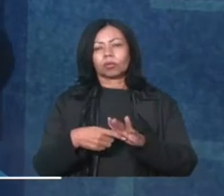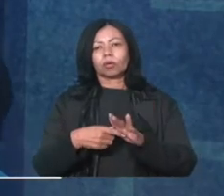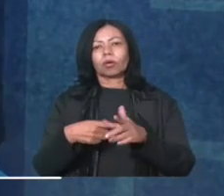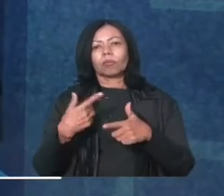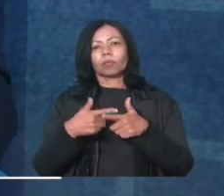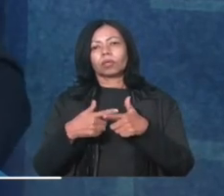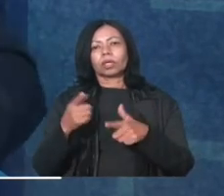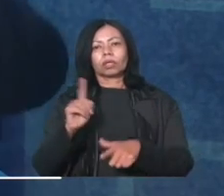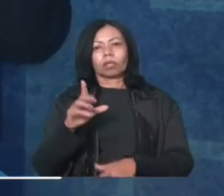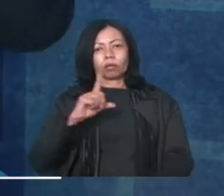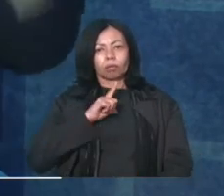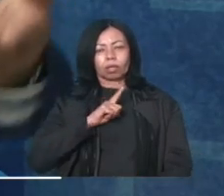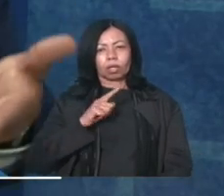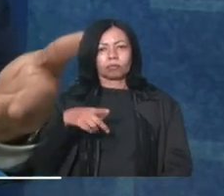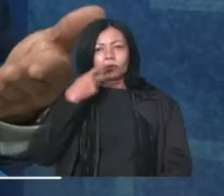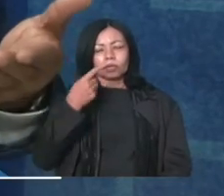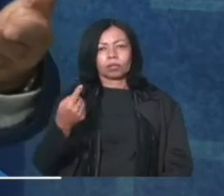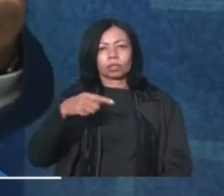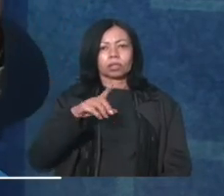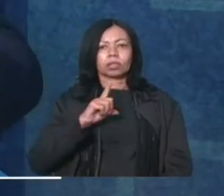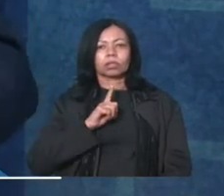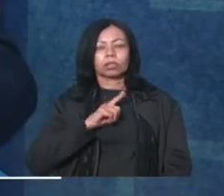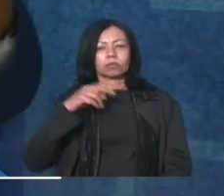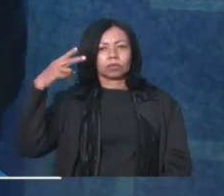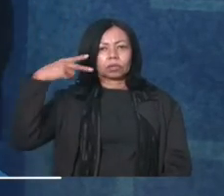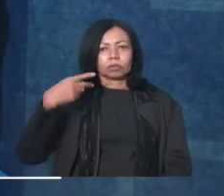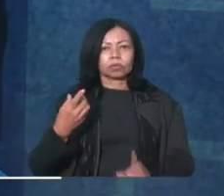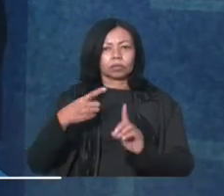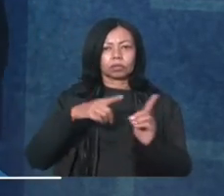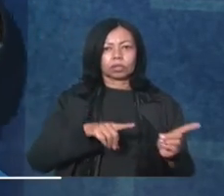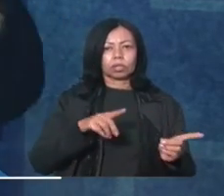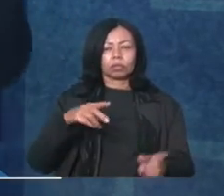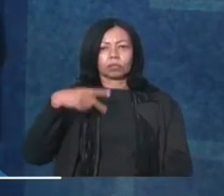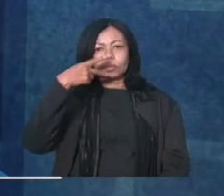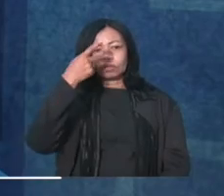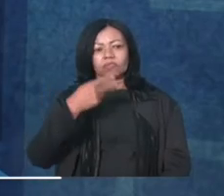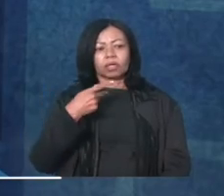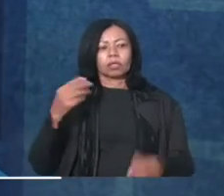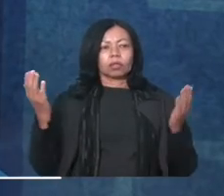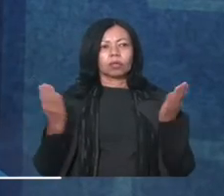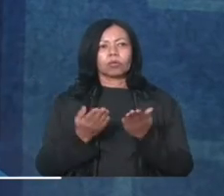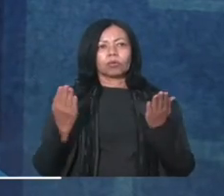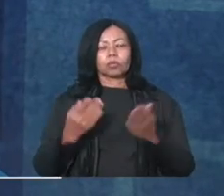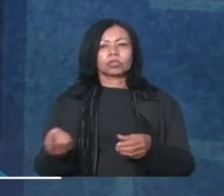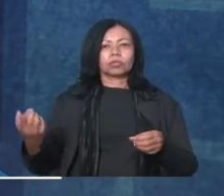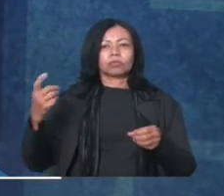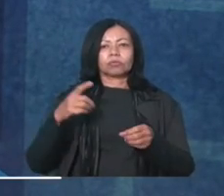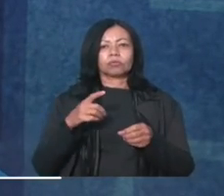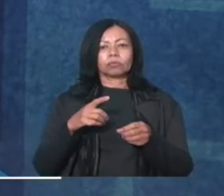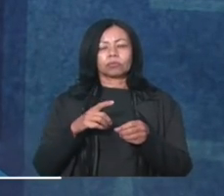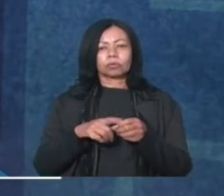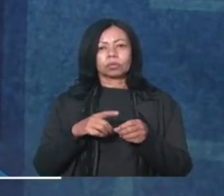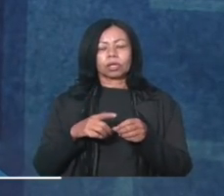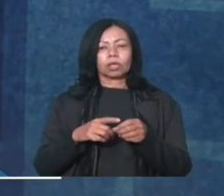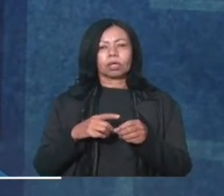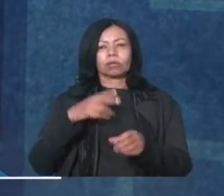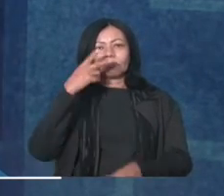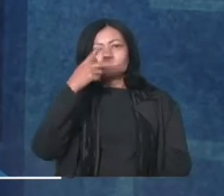disso, nesse plenário foi falado, teve vereadores que foi até contrário à minha fala à época, hoje voltaram atrás,